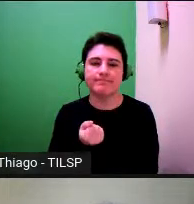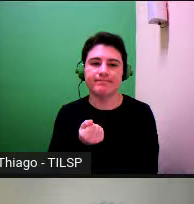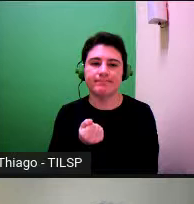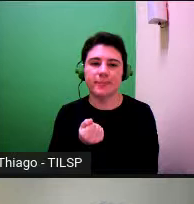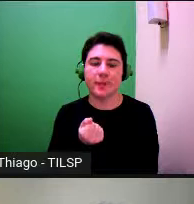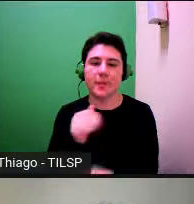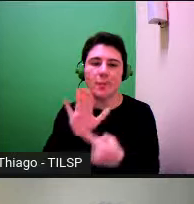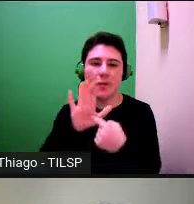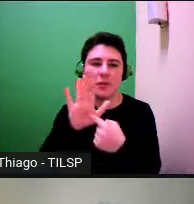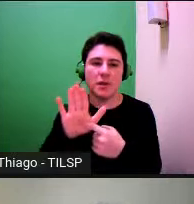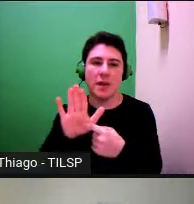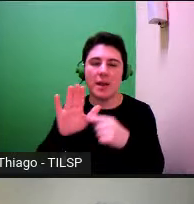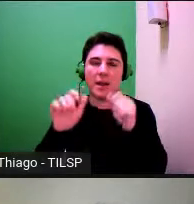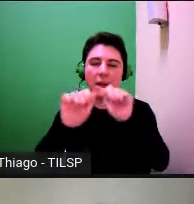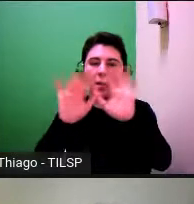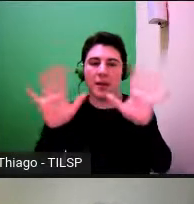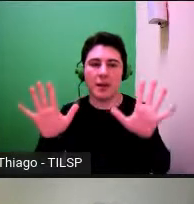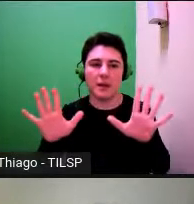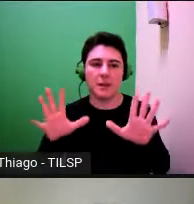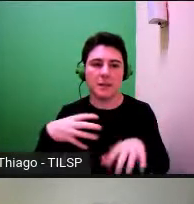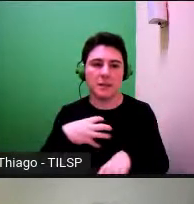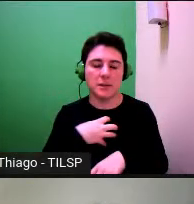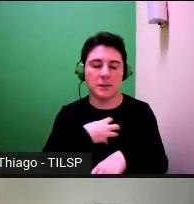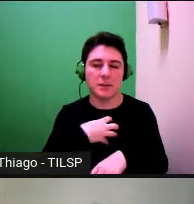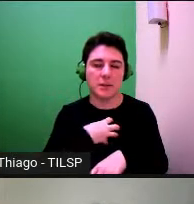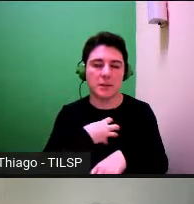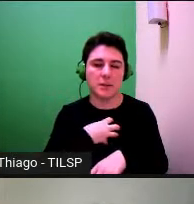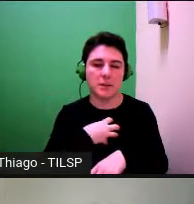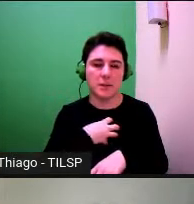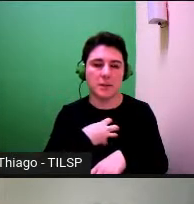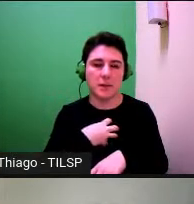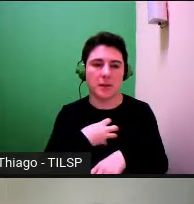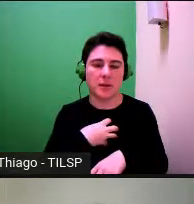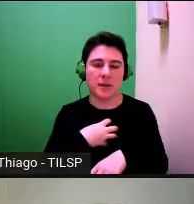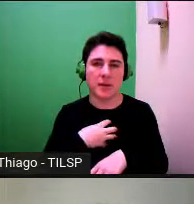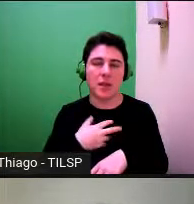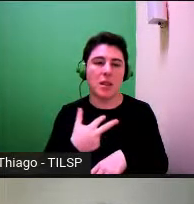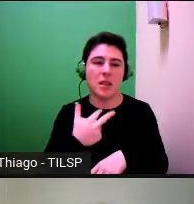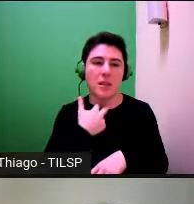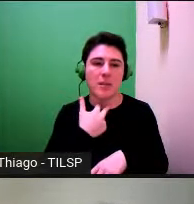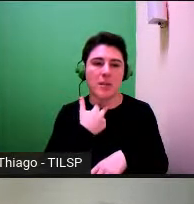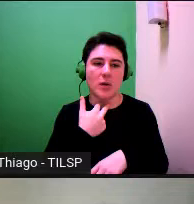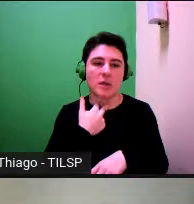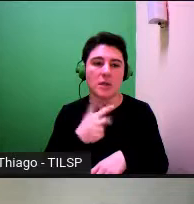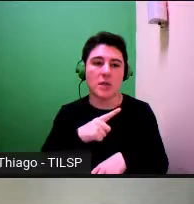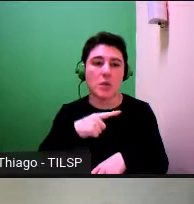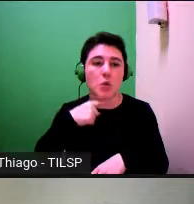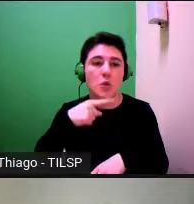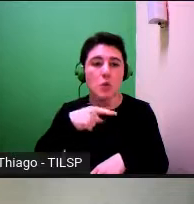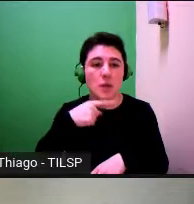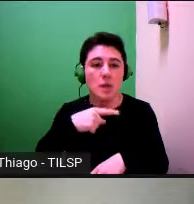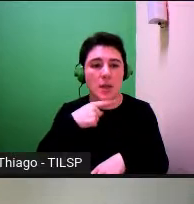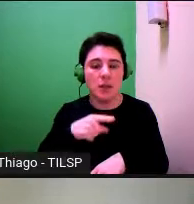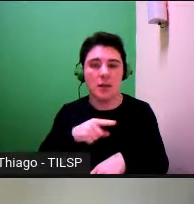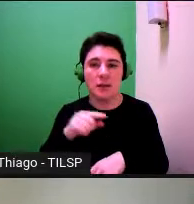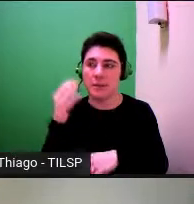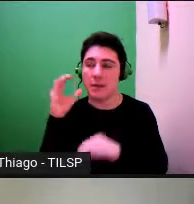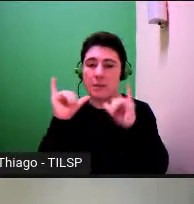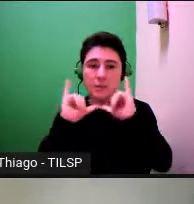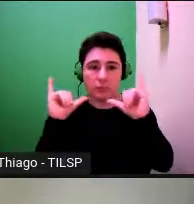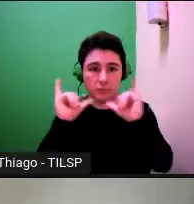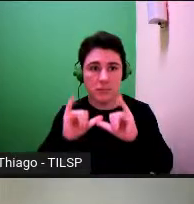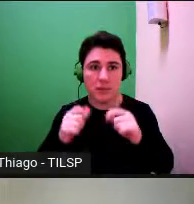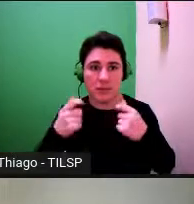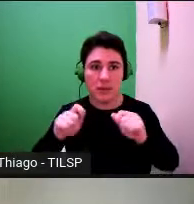clarificada e gerida de uma forma que não que não deixa ambiguidades e portanto esta relação na verdade a